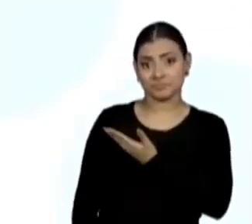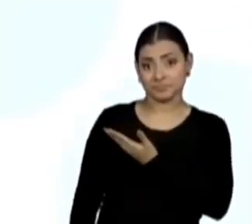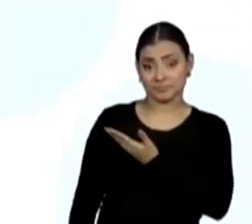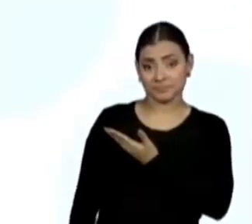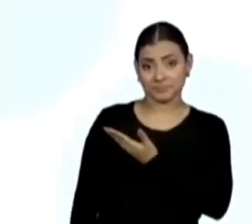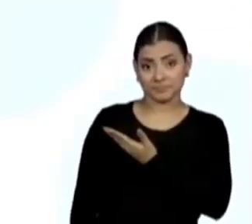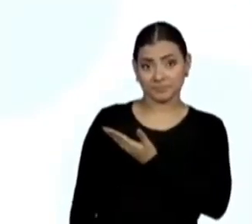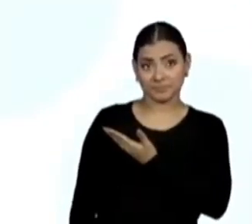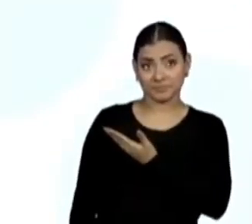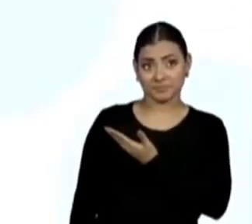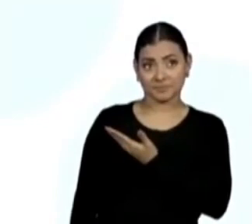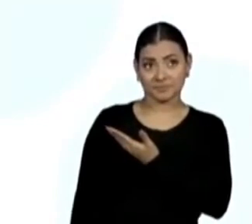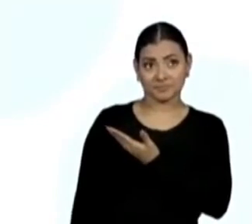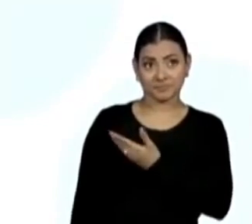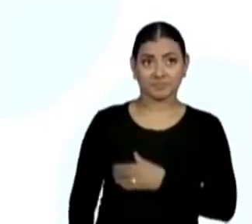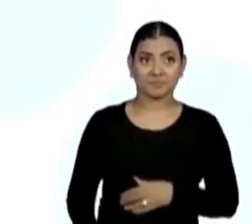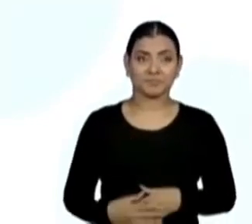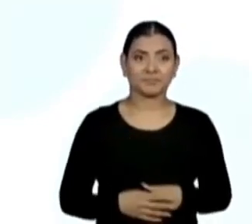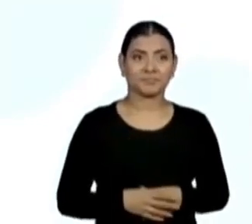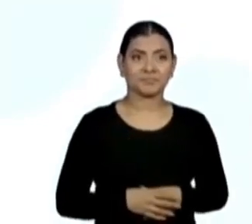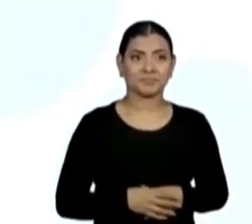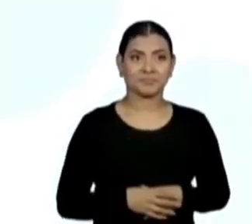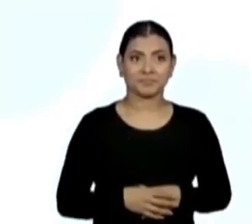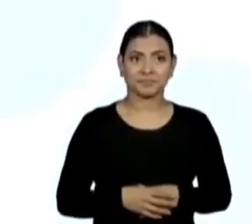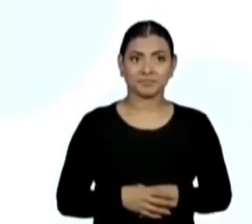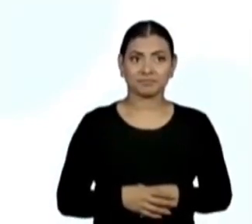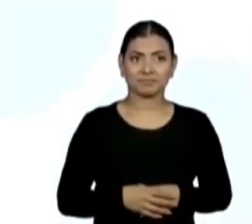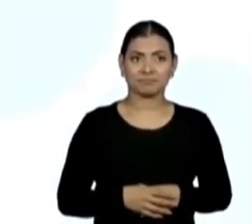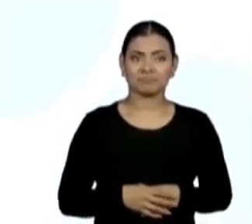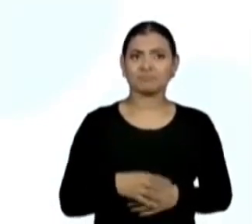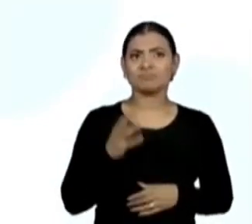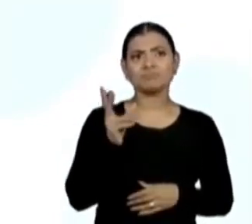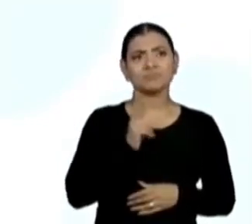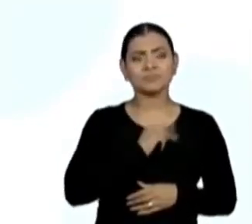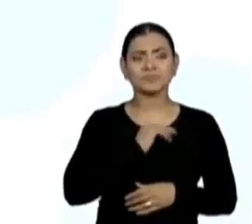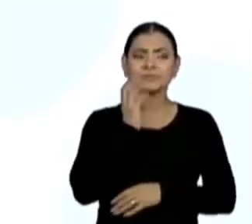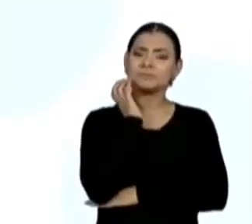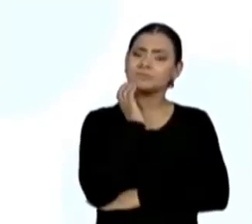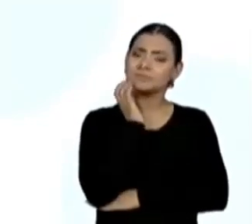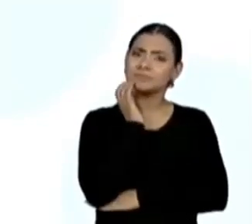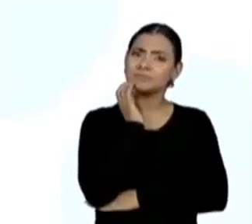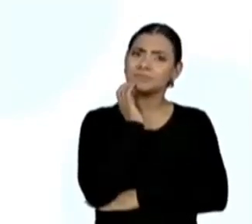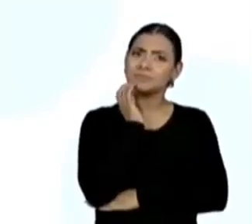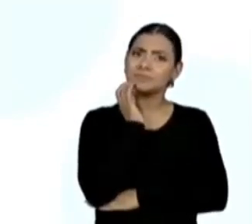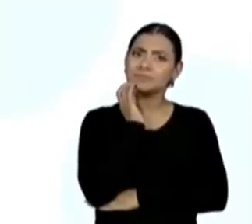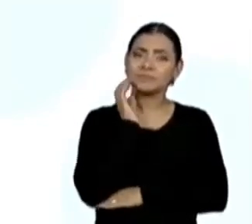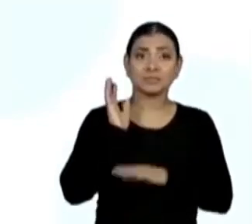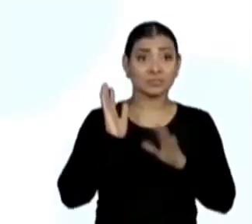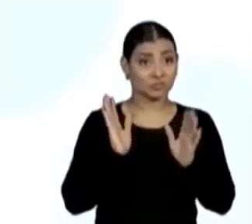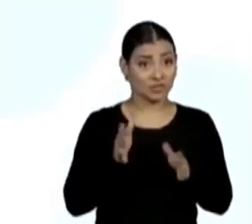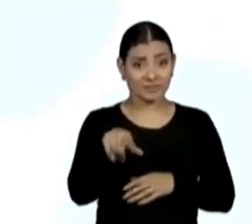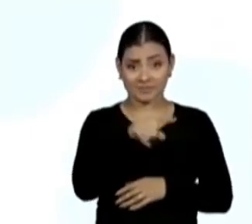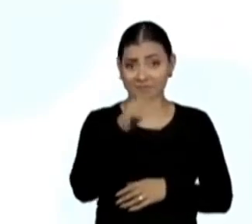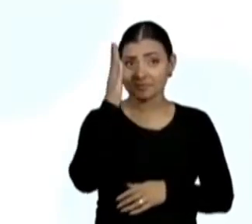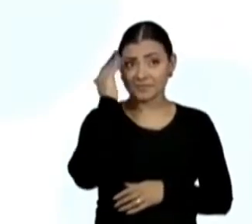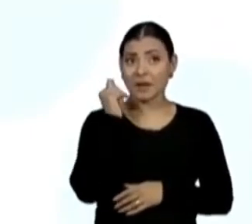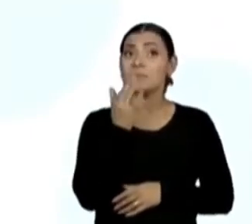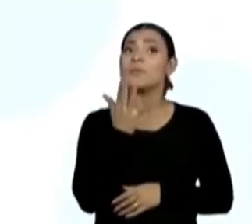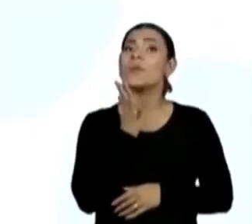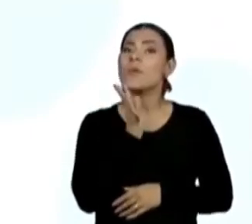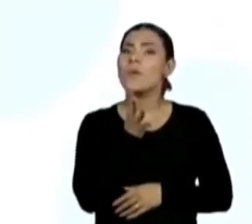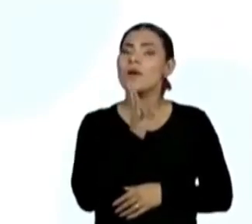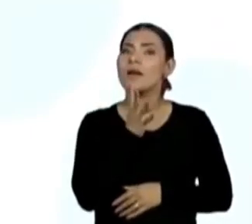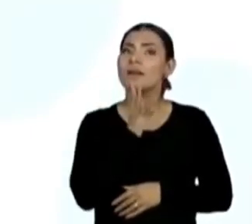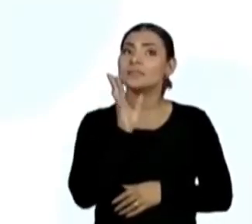estou completando aqui e fechando, que base é essa, que vocês observam, já é bem conhecida por nós, explorada,